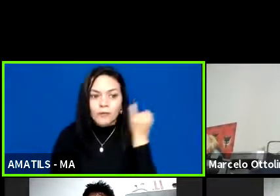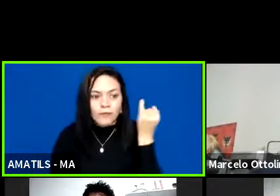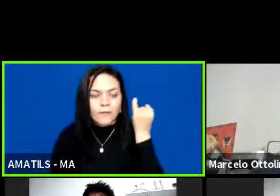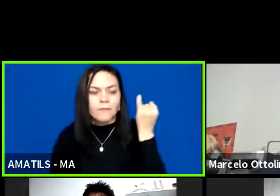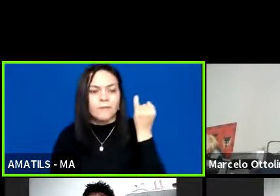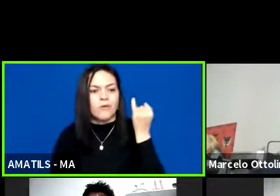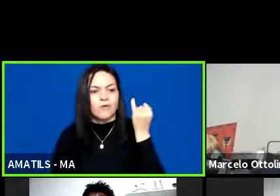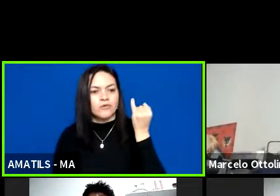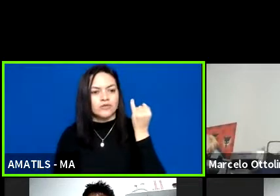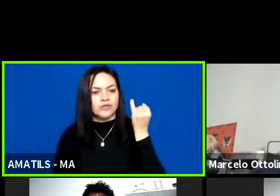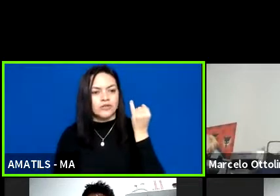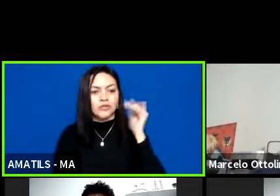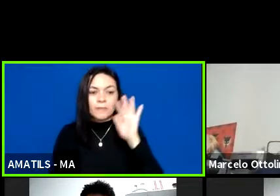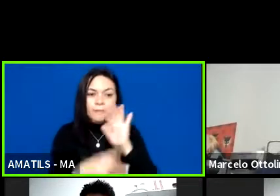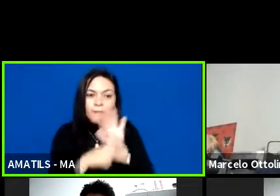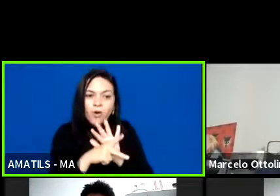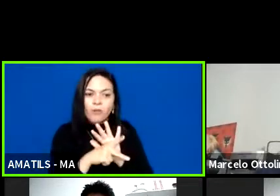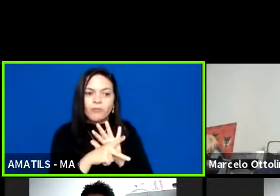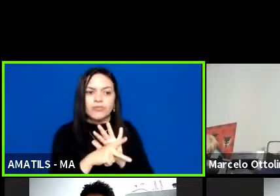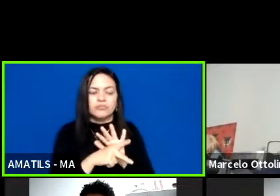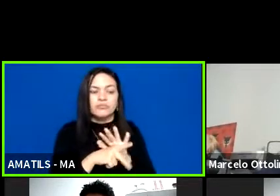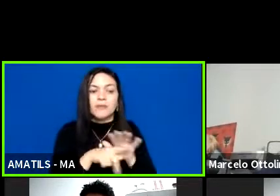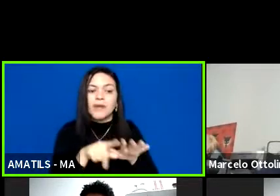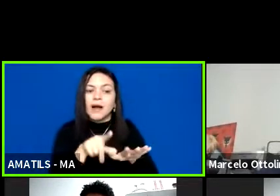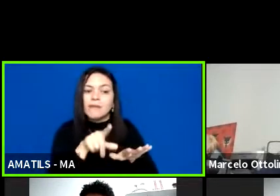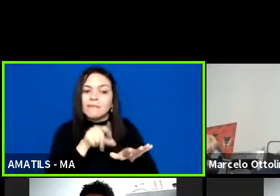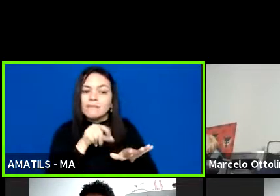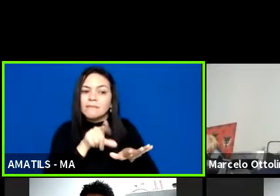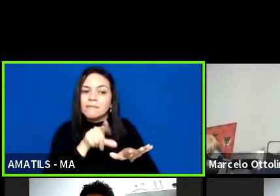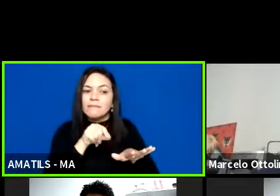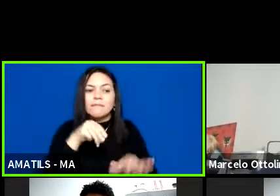a modalidade, para a Imperatriz e para o Estado.